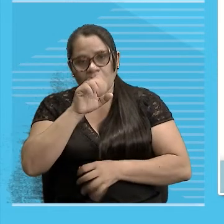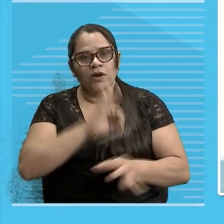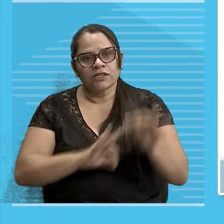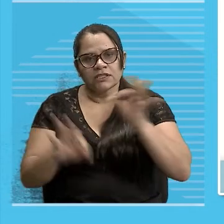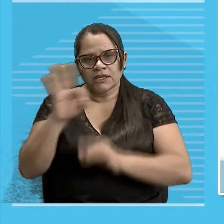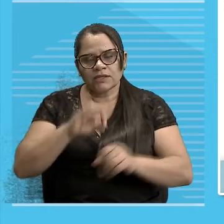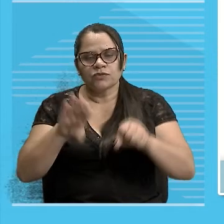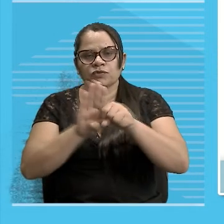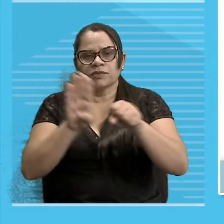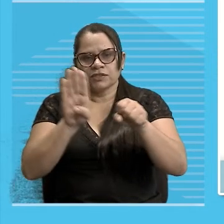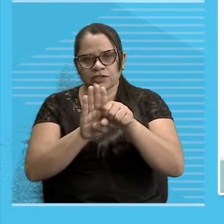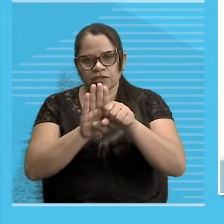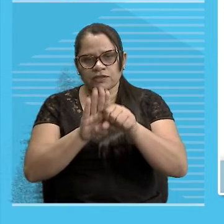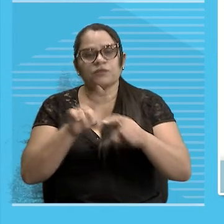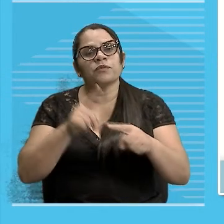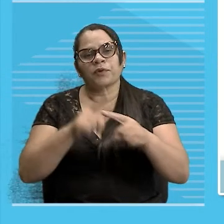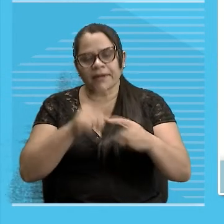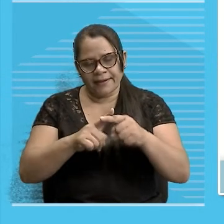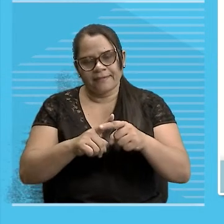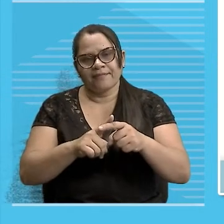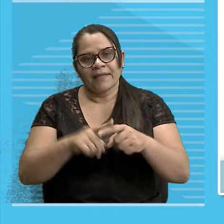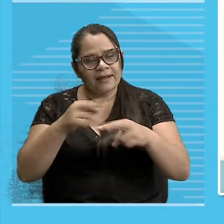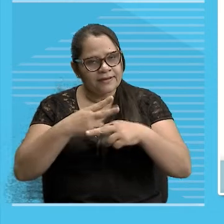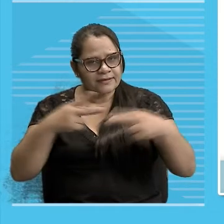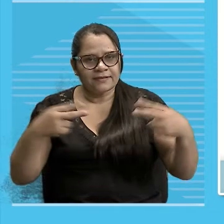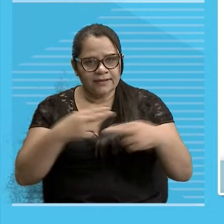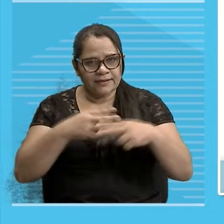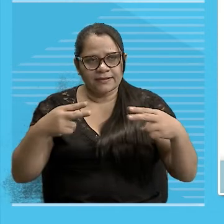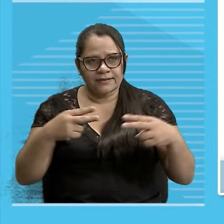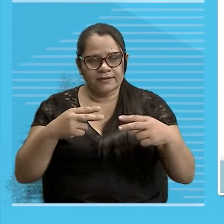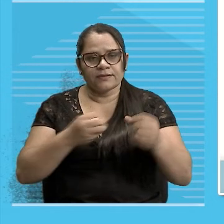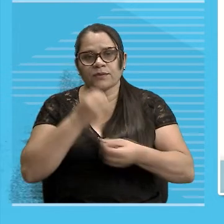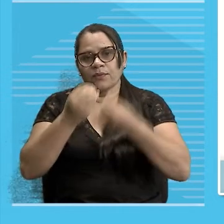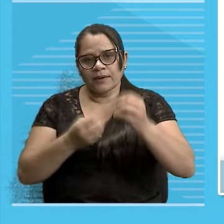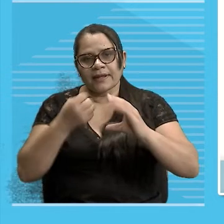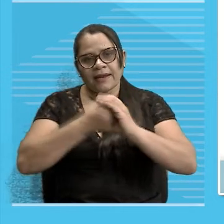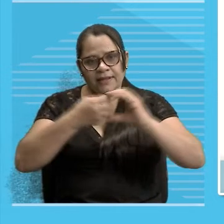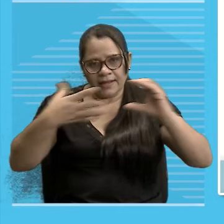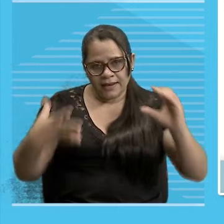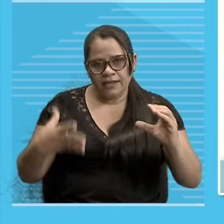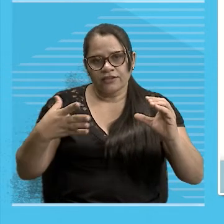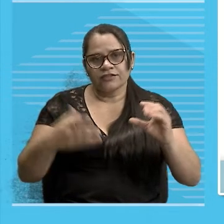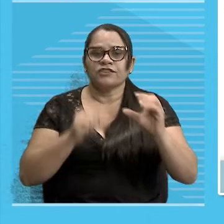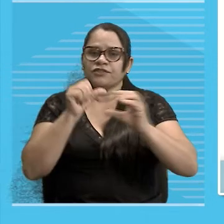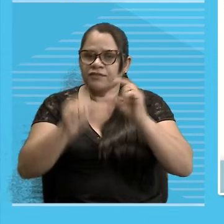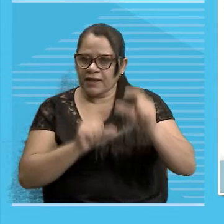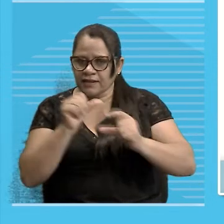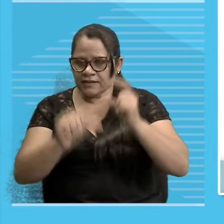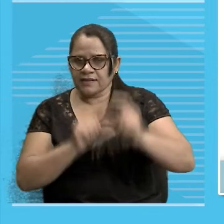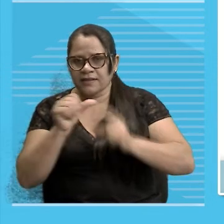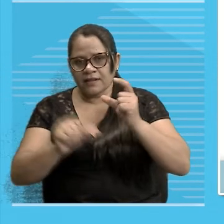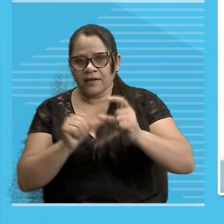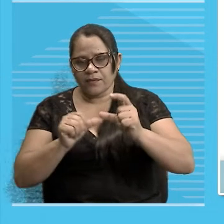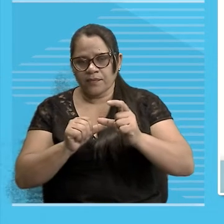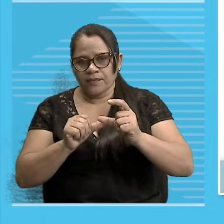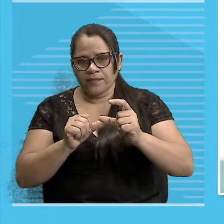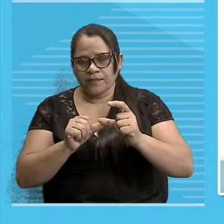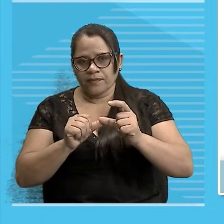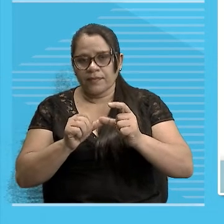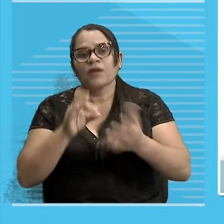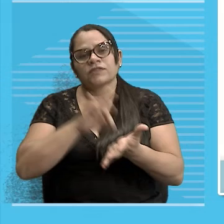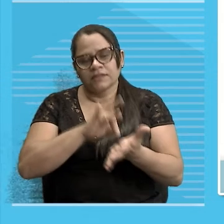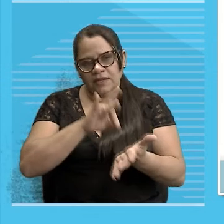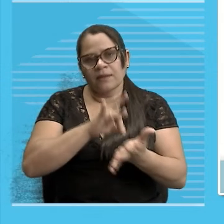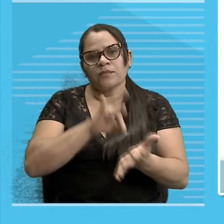vezes Os critérios de flexão Vão considerar muito Essa formatação Formação Dos